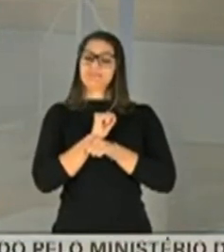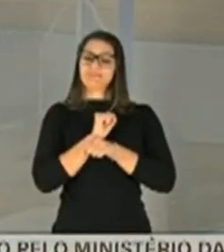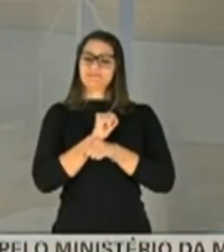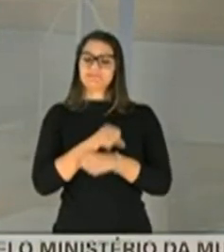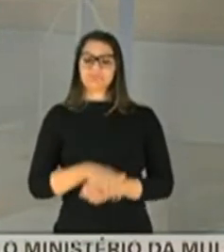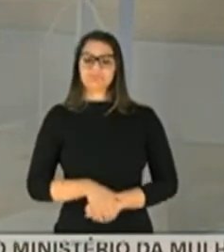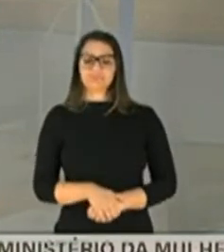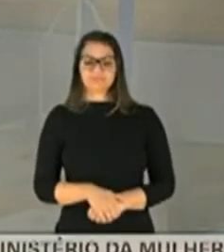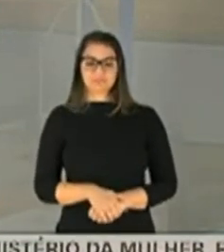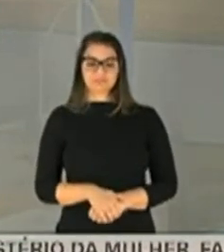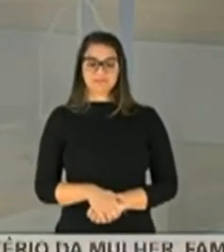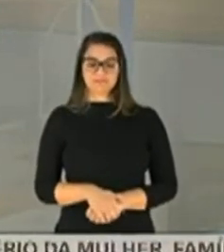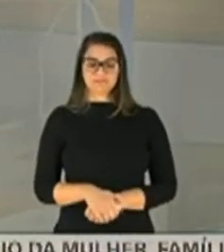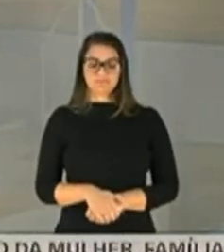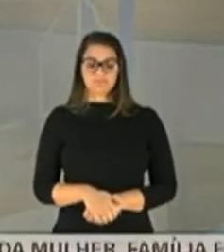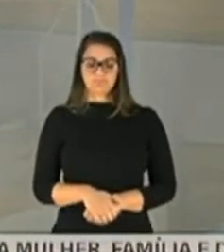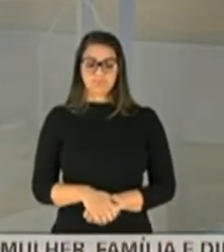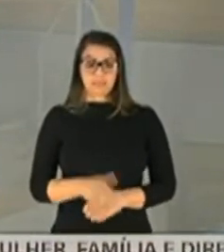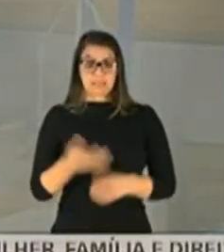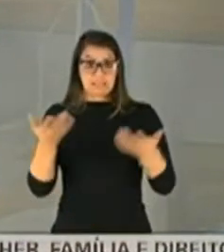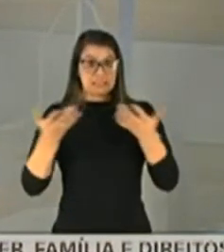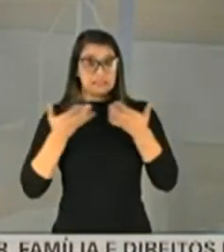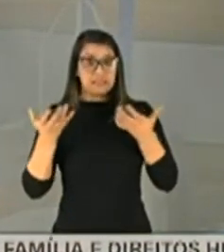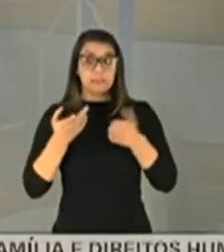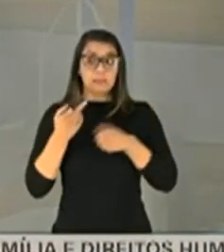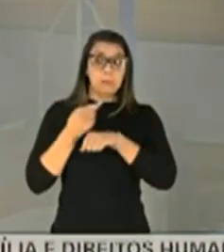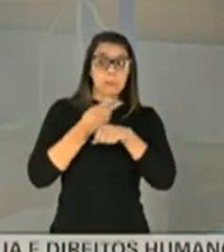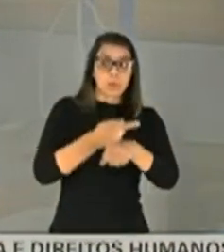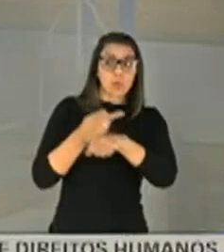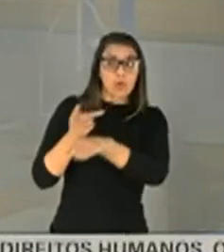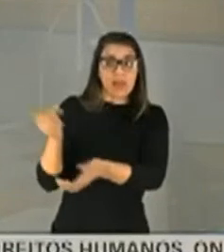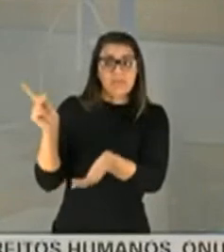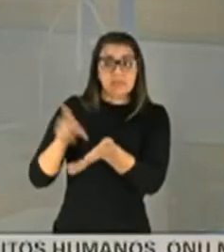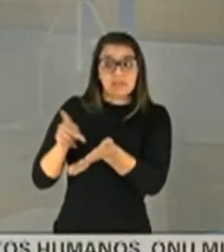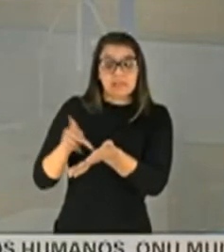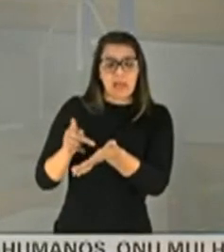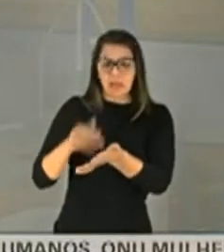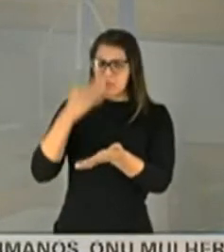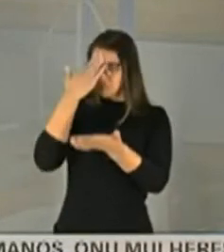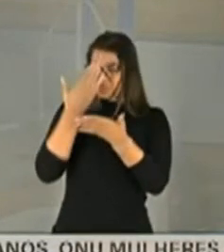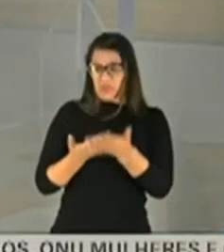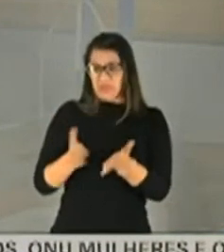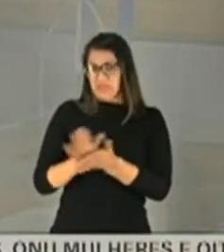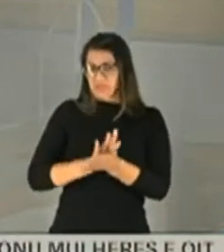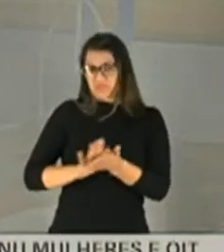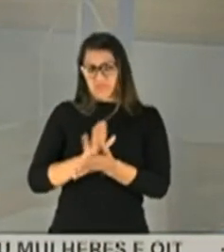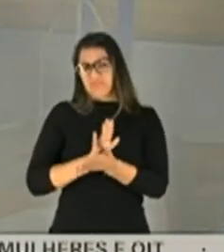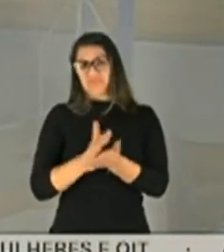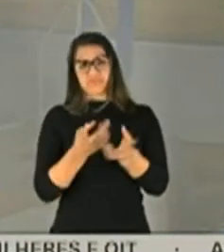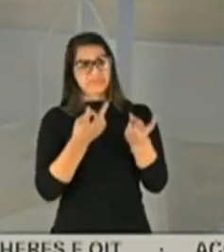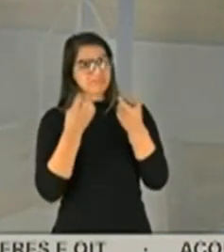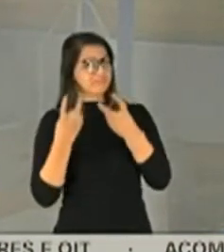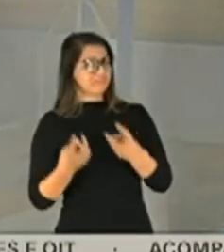E, se querem realmente buscar toda a verdade, eu não acredito nisso, pelo que eu estou vendo de atitudes,